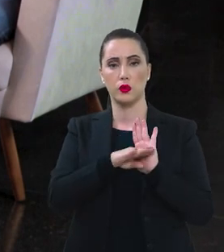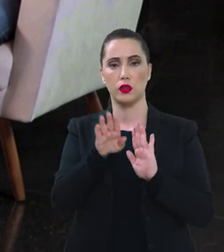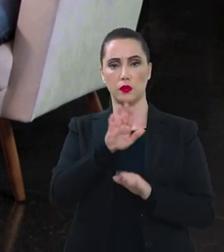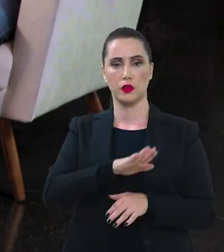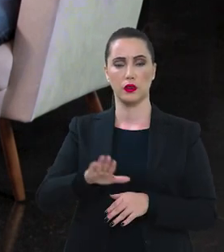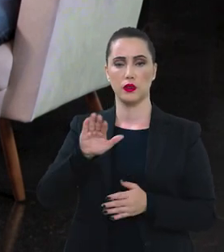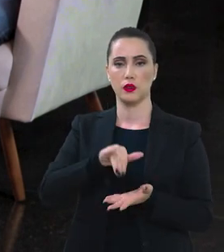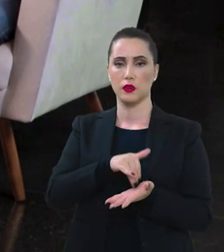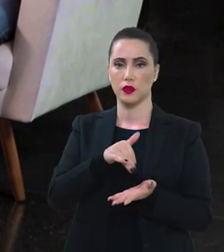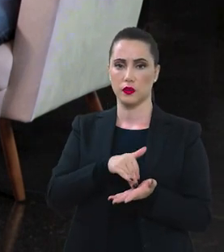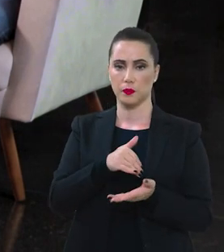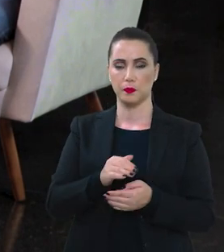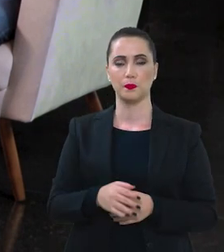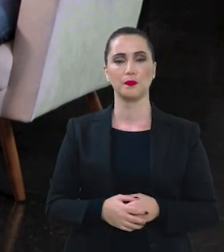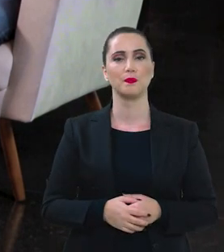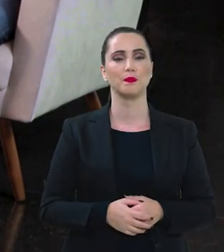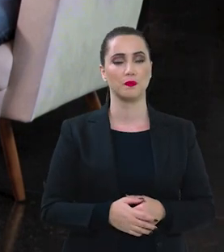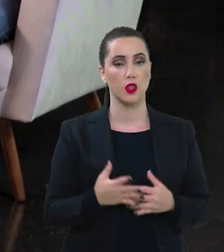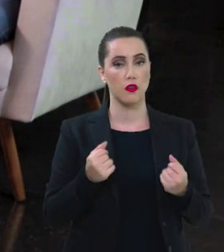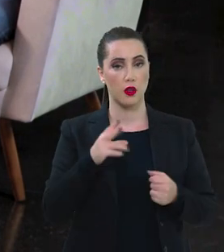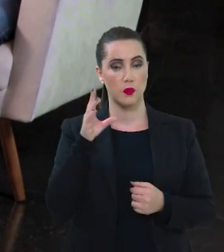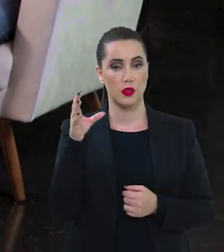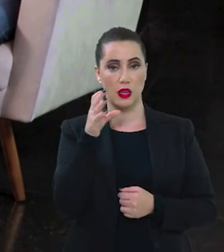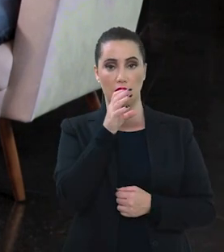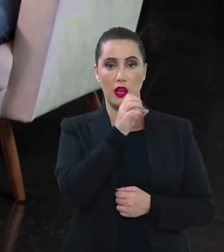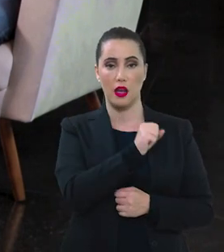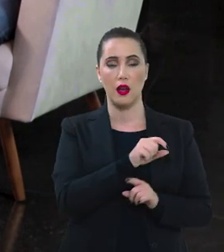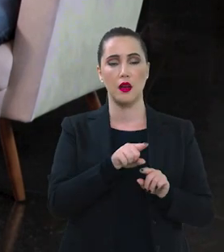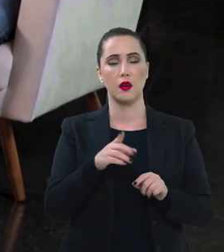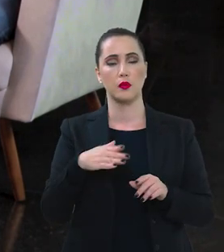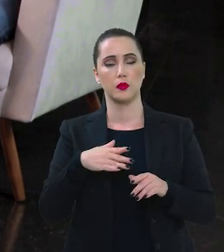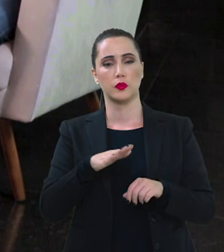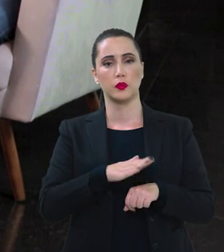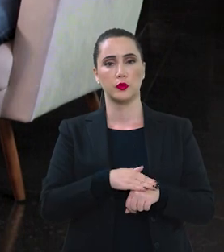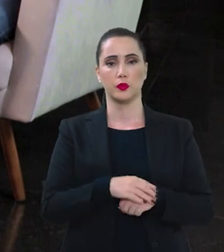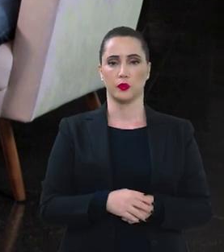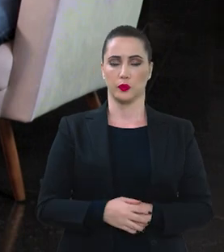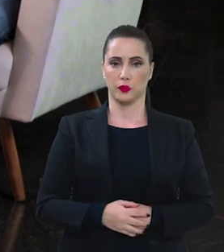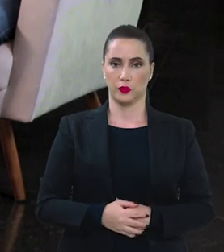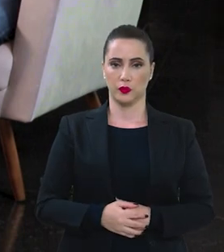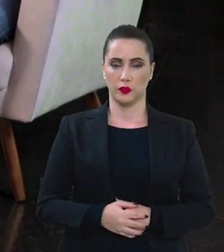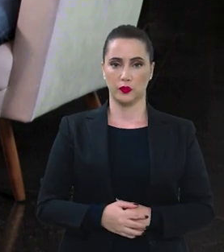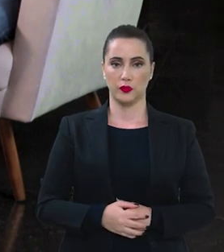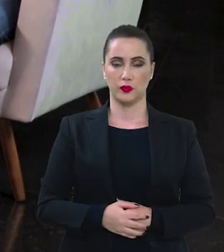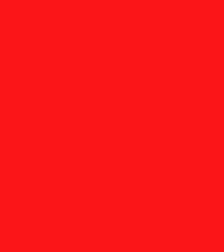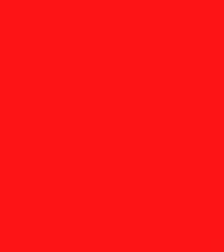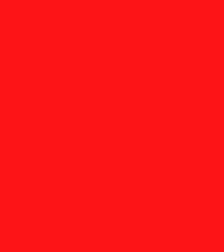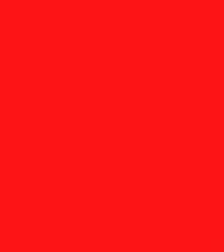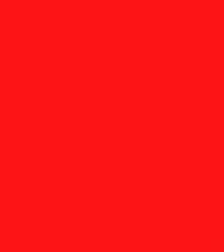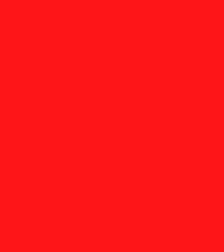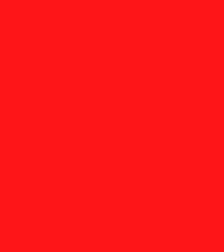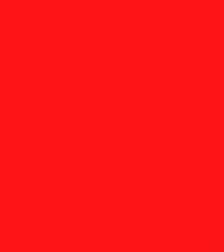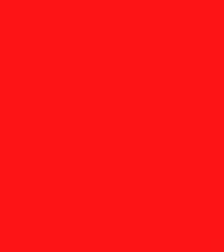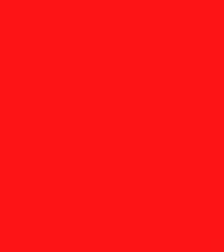Segurança Pública com Cidadania, o PRONAS. Vamos para um rápido intervalo e voltamos em instantes.